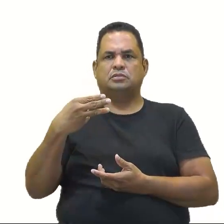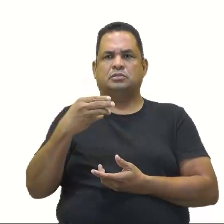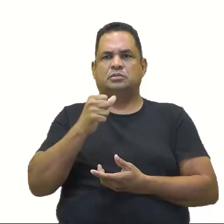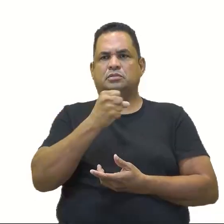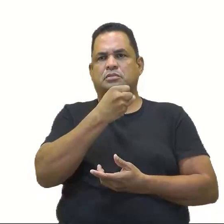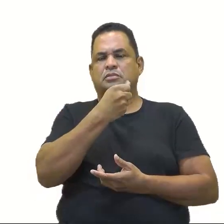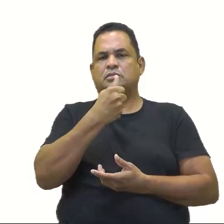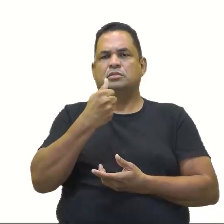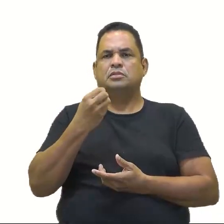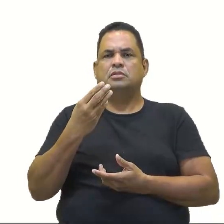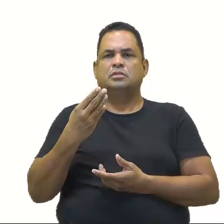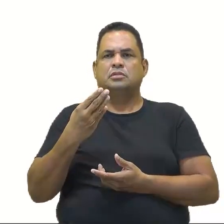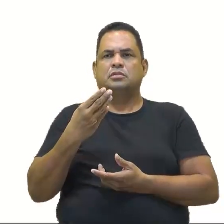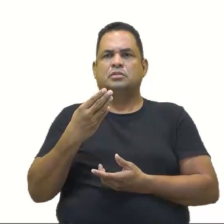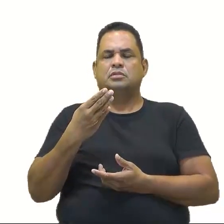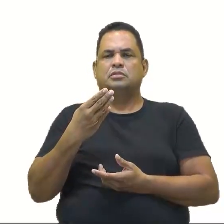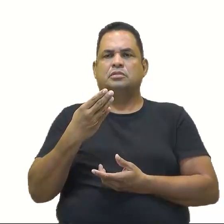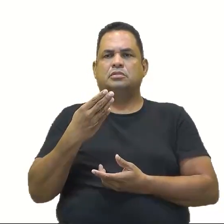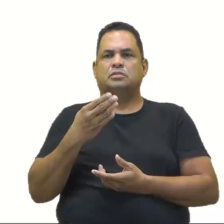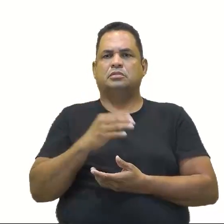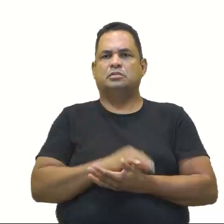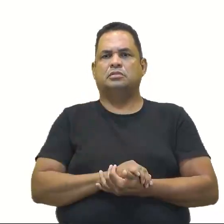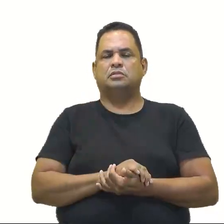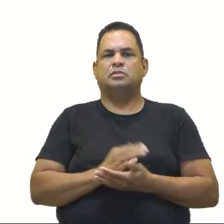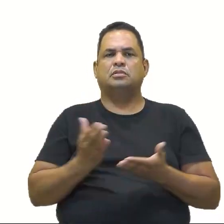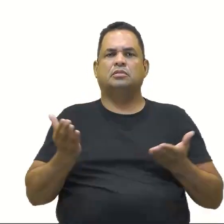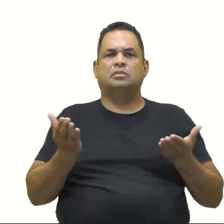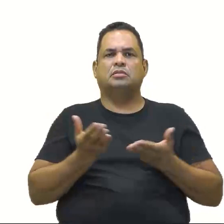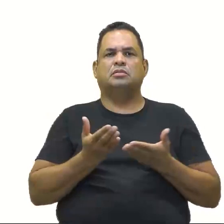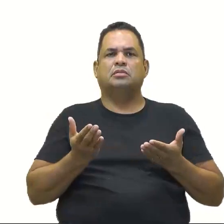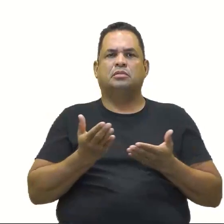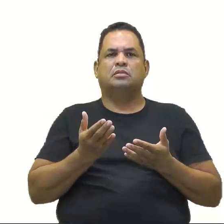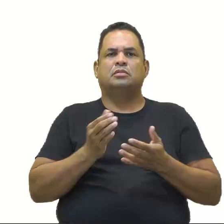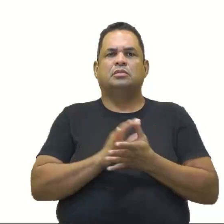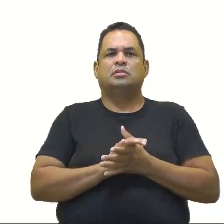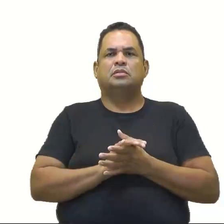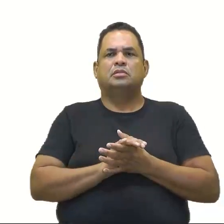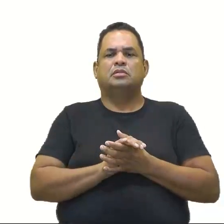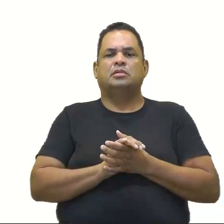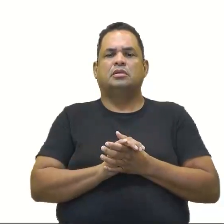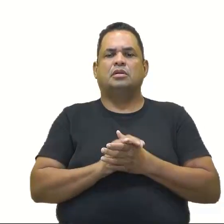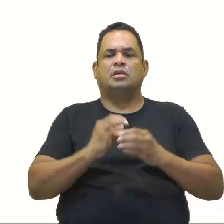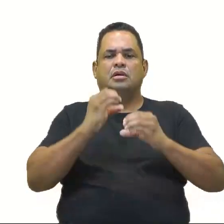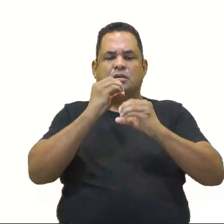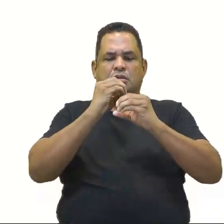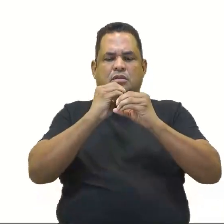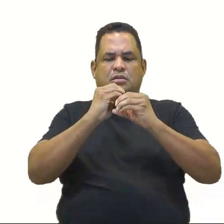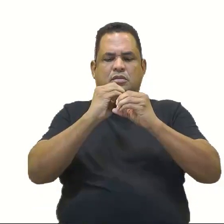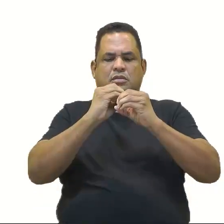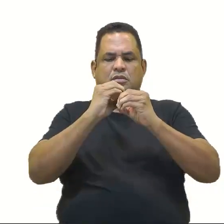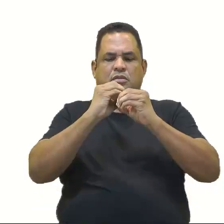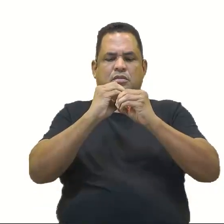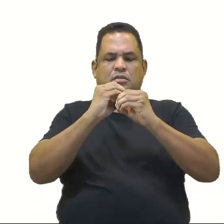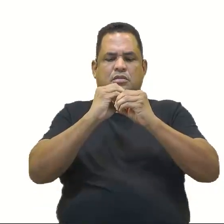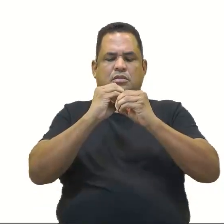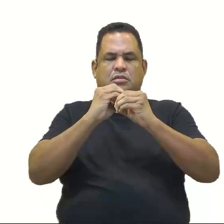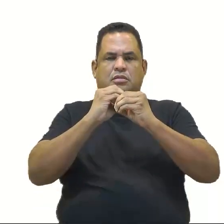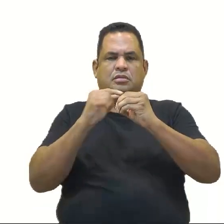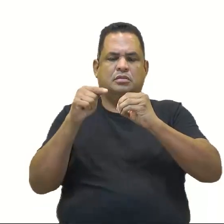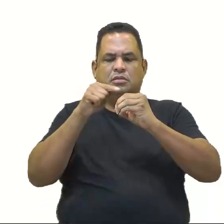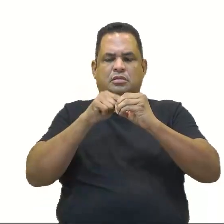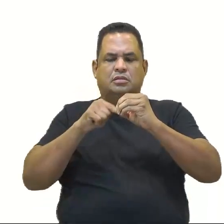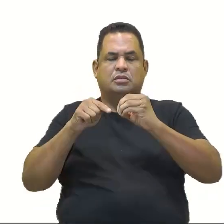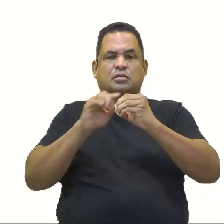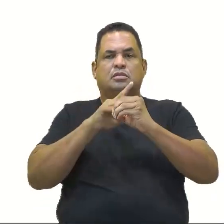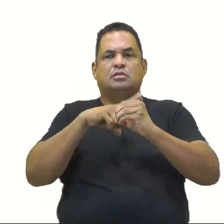e o 14. Agora, A interseção com B. Já tá marcadinho. Já tá marcadinho. o que tem no A e também